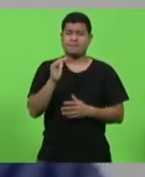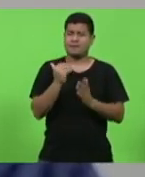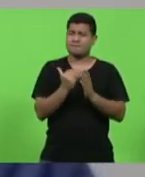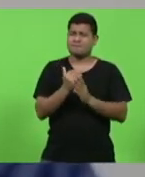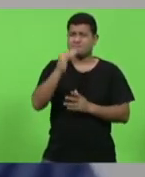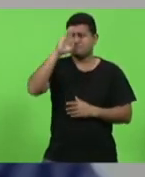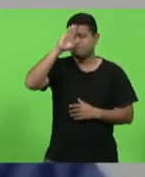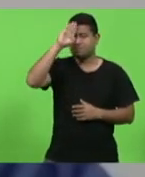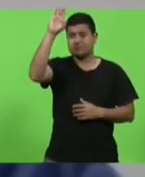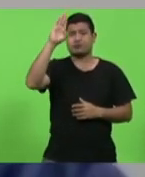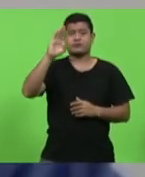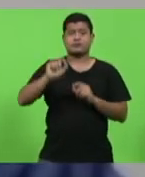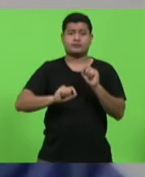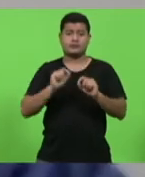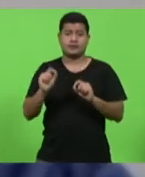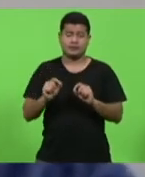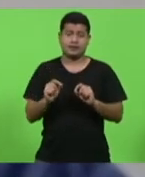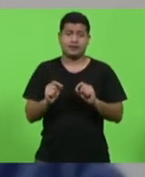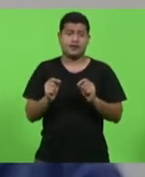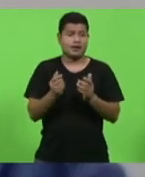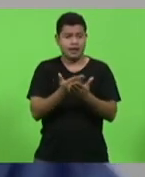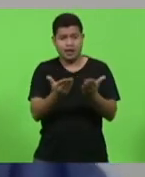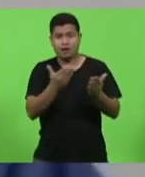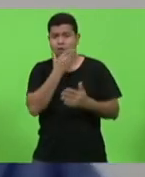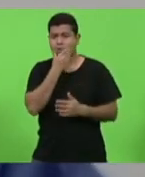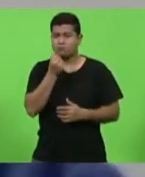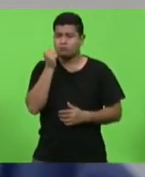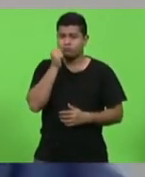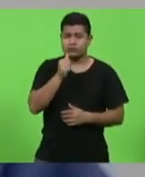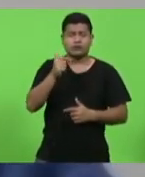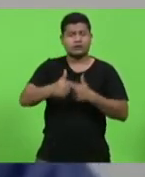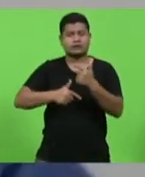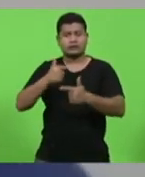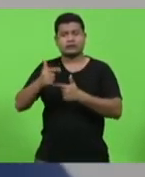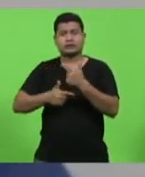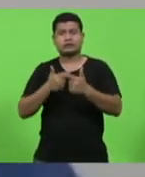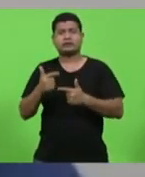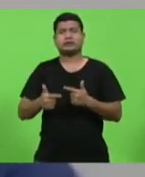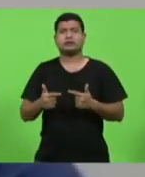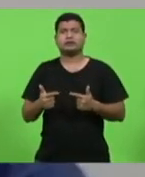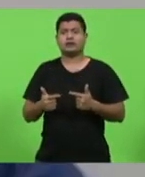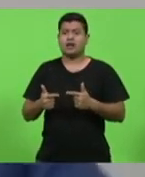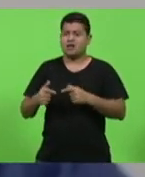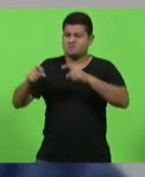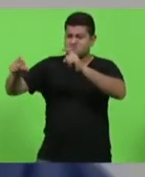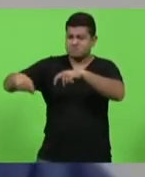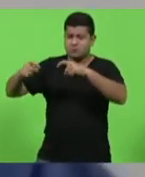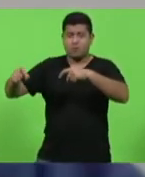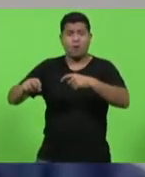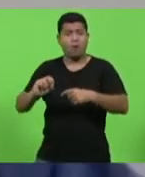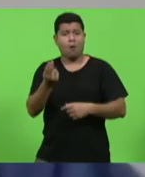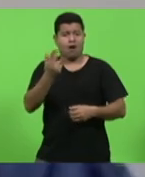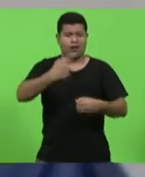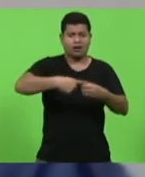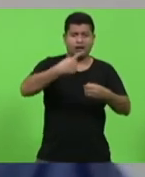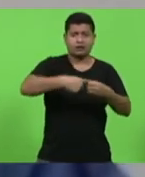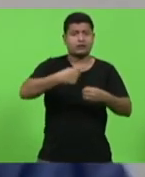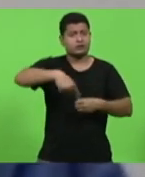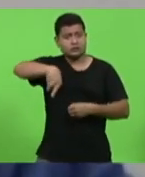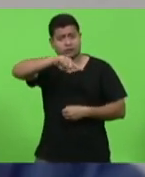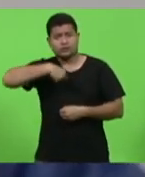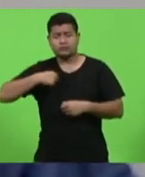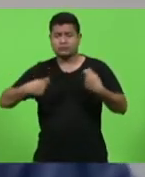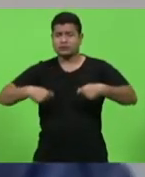falo aqui a trabalhadores e trabalhadoras do campo e da cidade. Precisamos nos unir